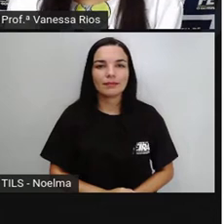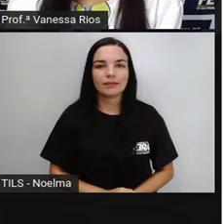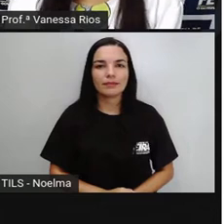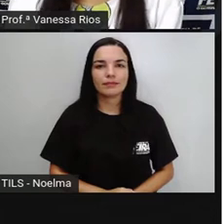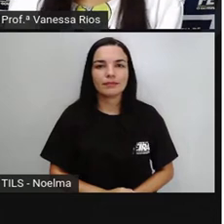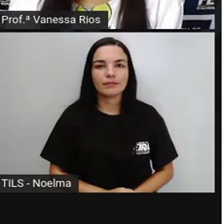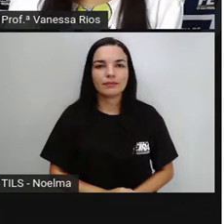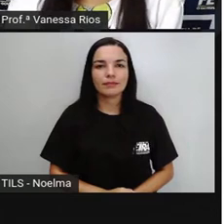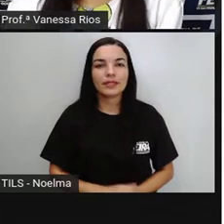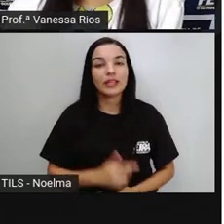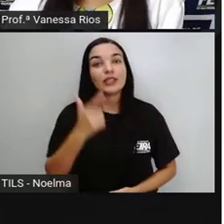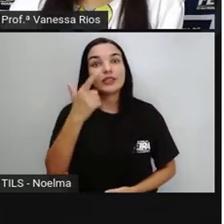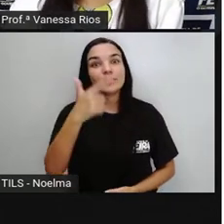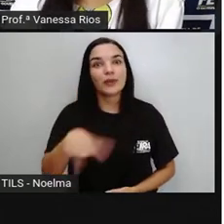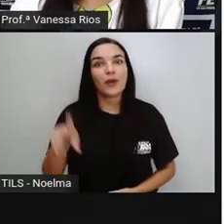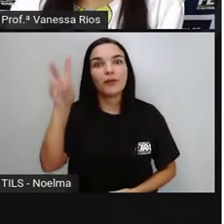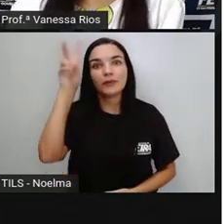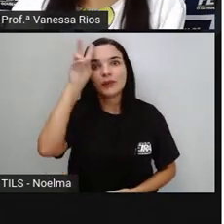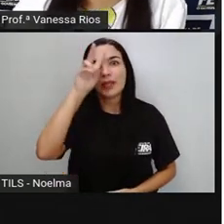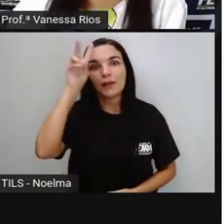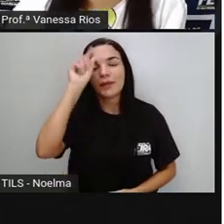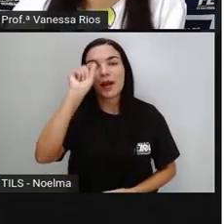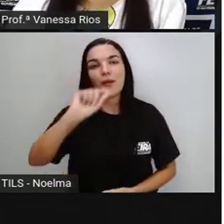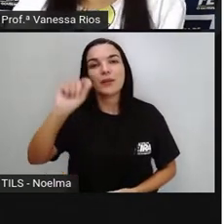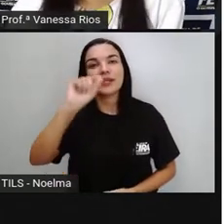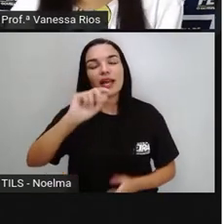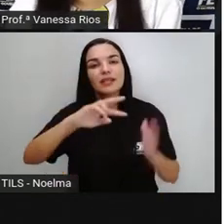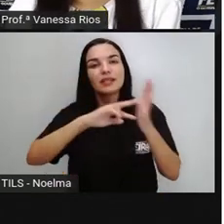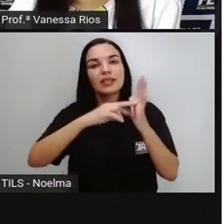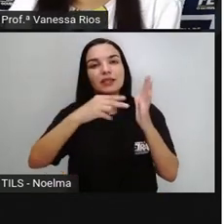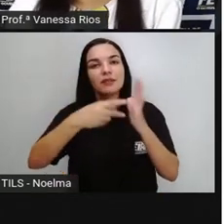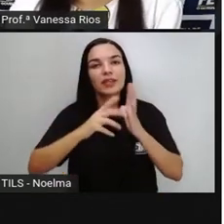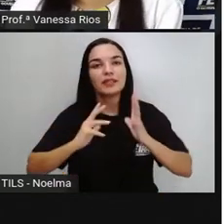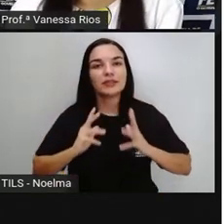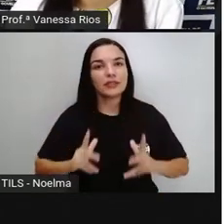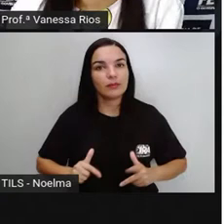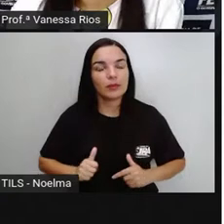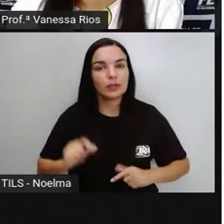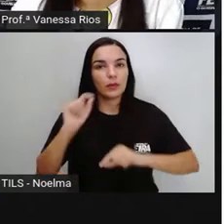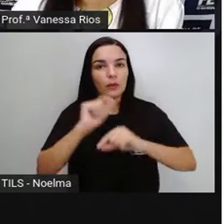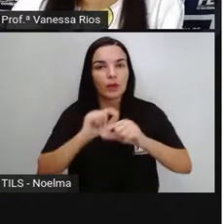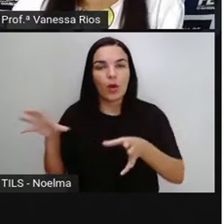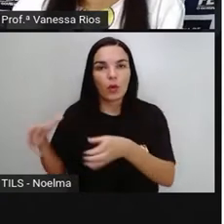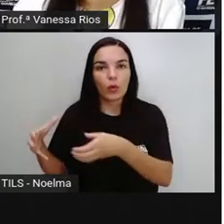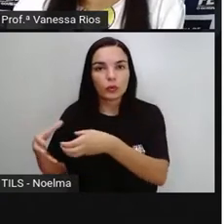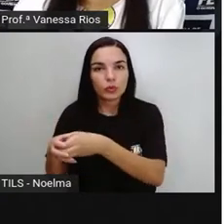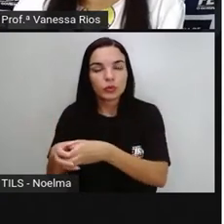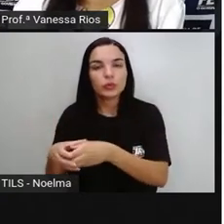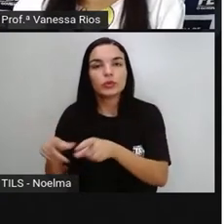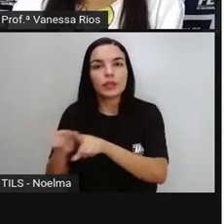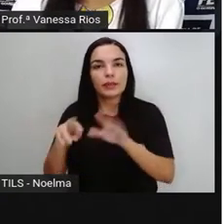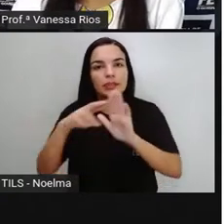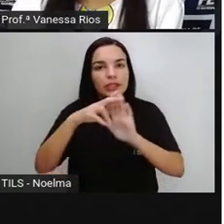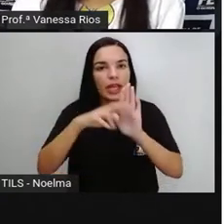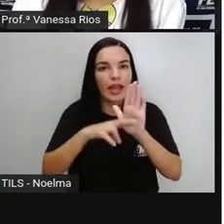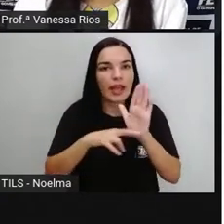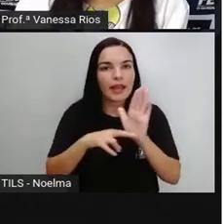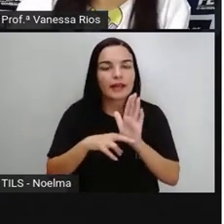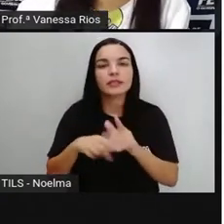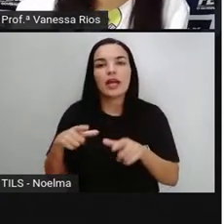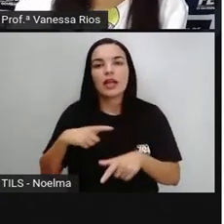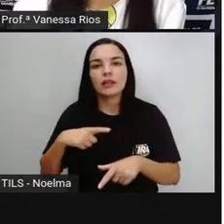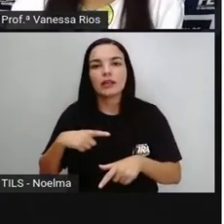E aí a gente lembra que higiene é o conjunto de meios e regras que procuram garantir o bem-estar